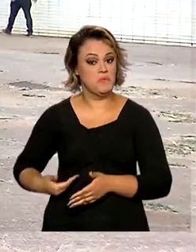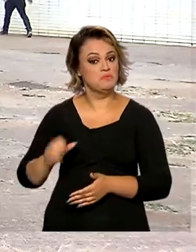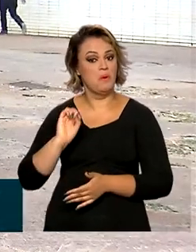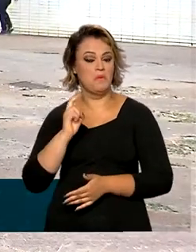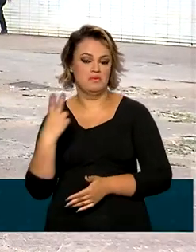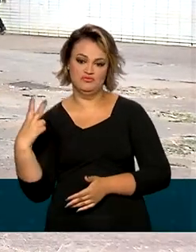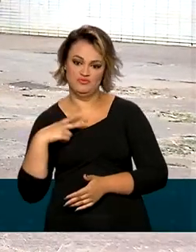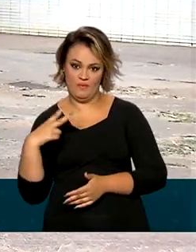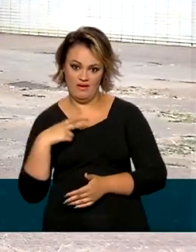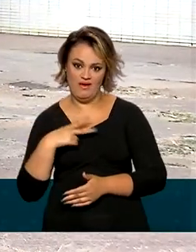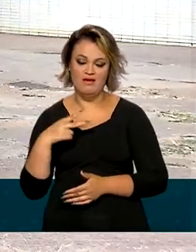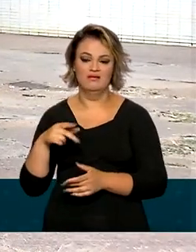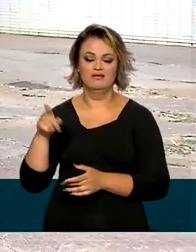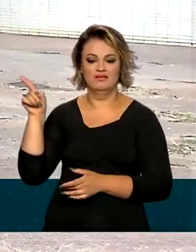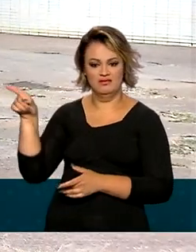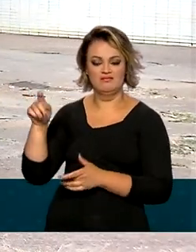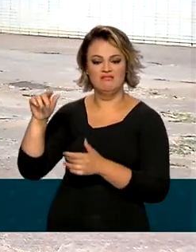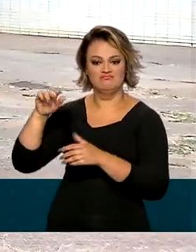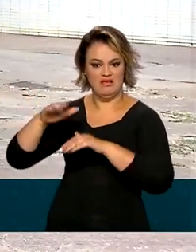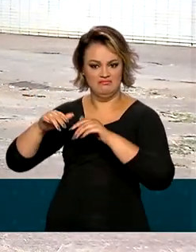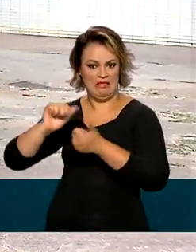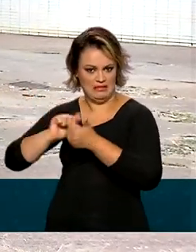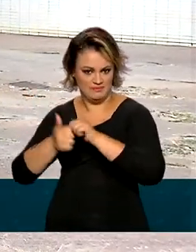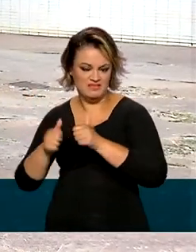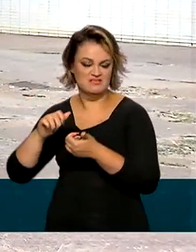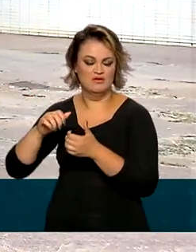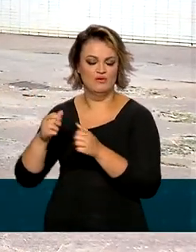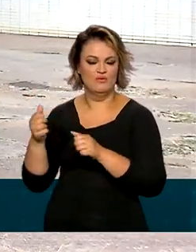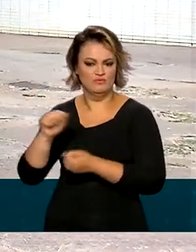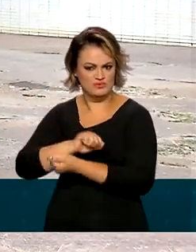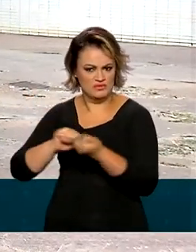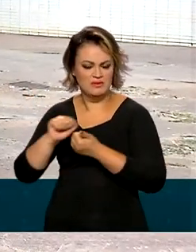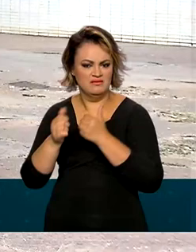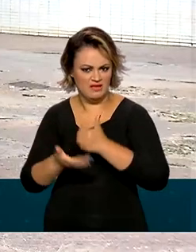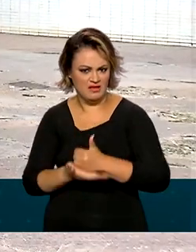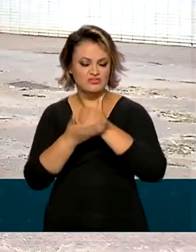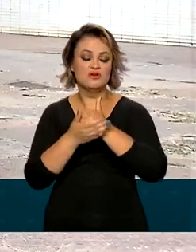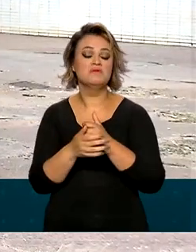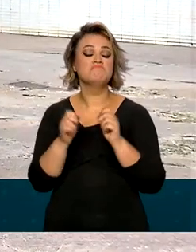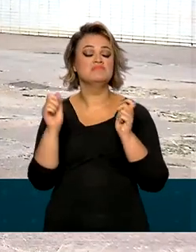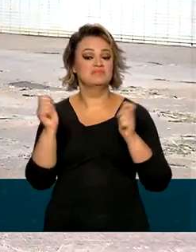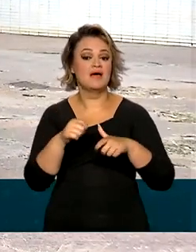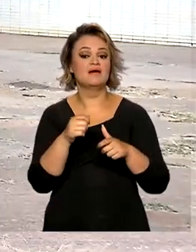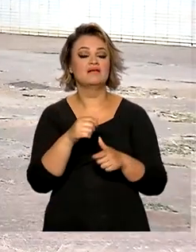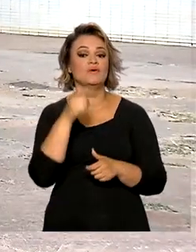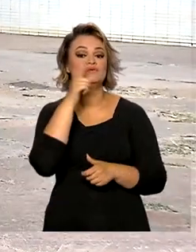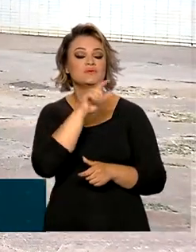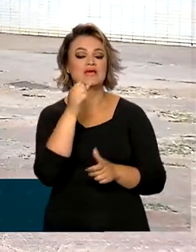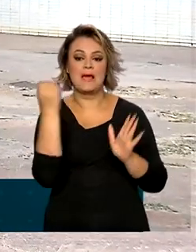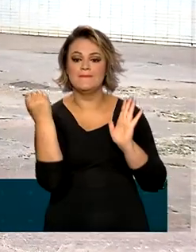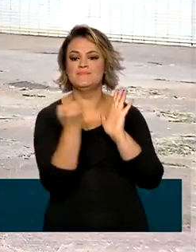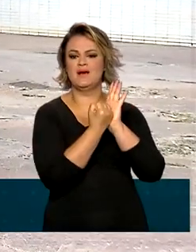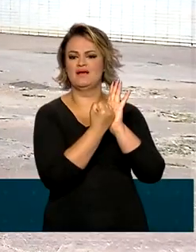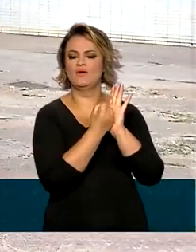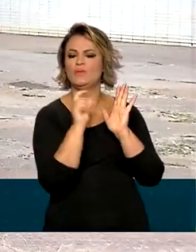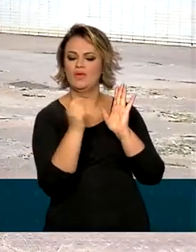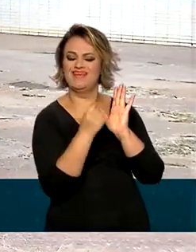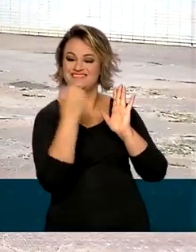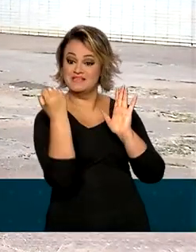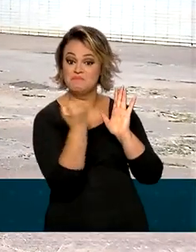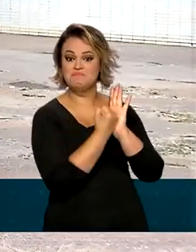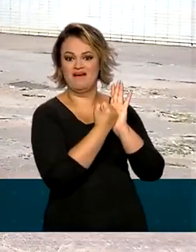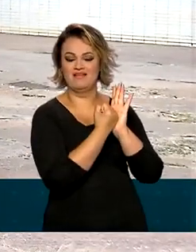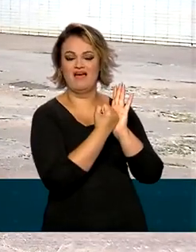particulares que adotem práticas de sustentabilidade também poderão requisitar o selo Escolas Mais Verde. A certificação é um